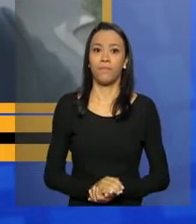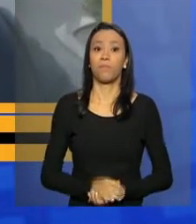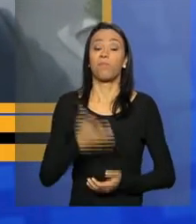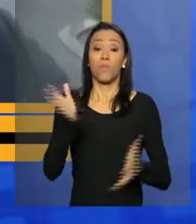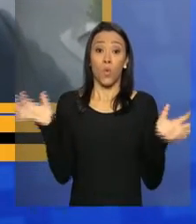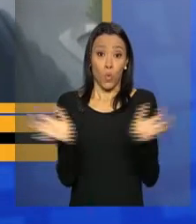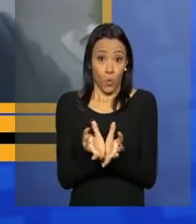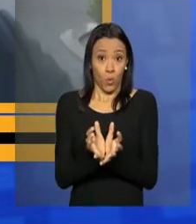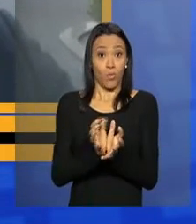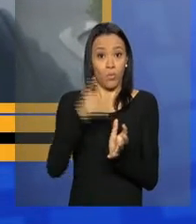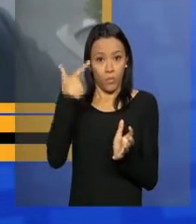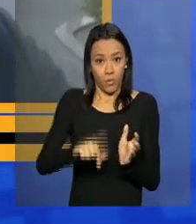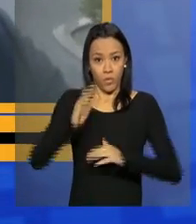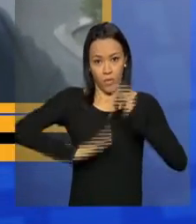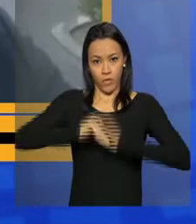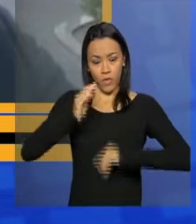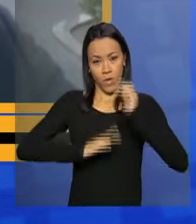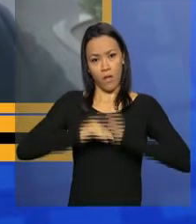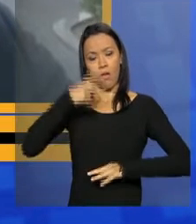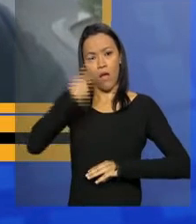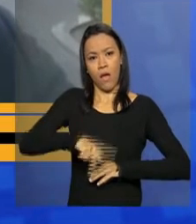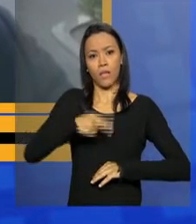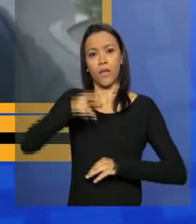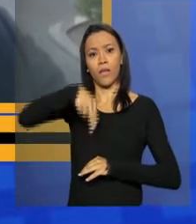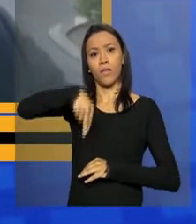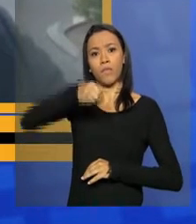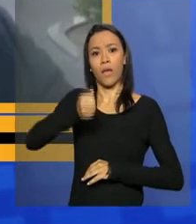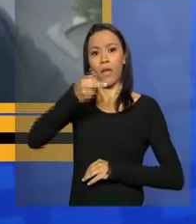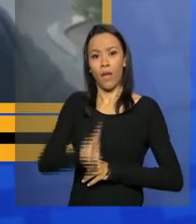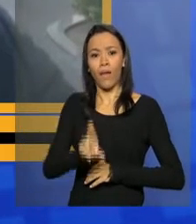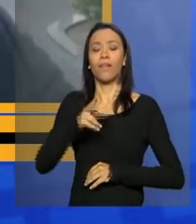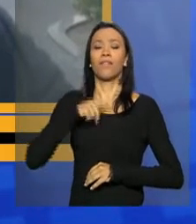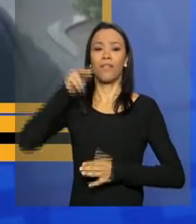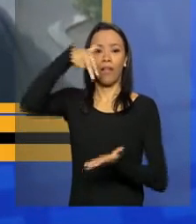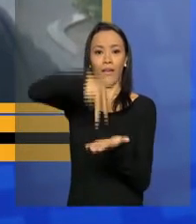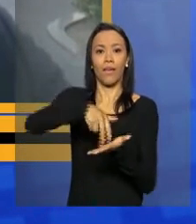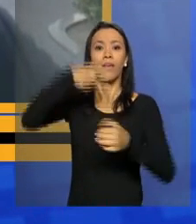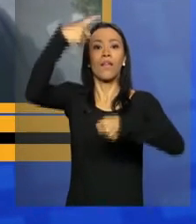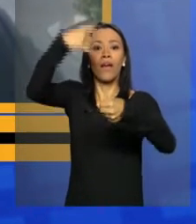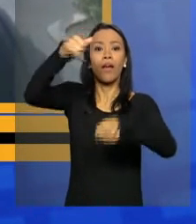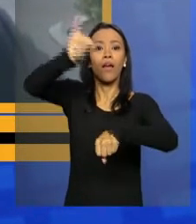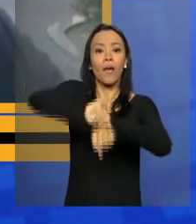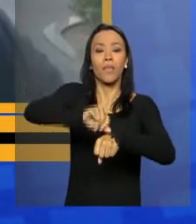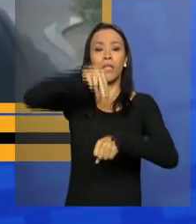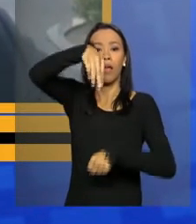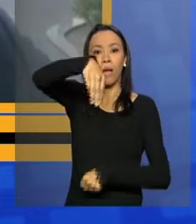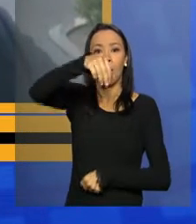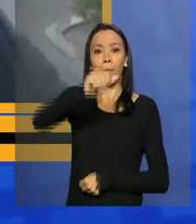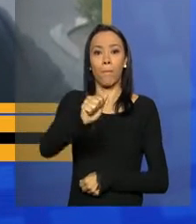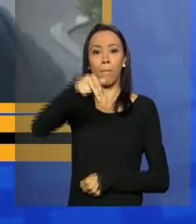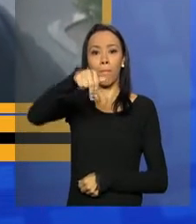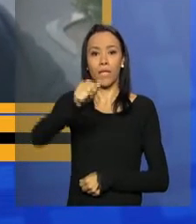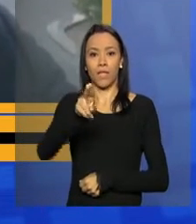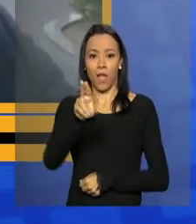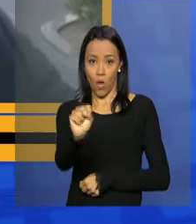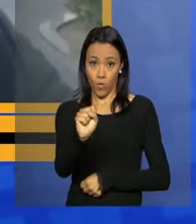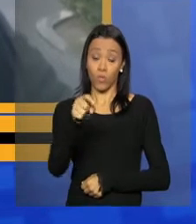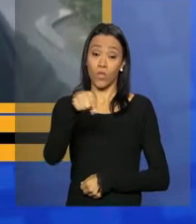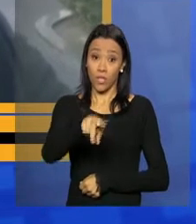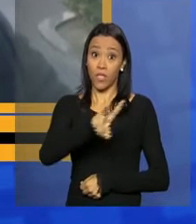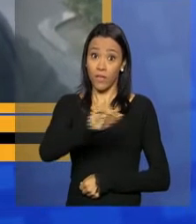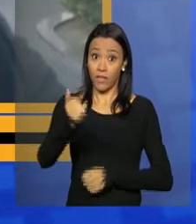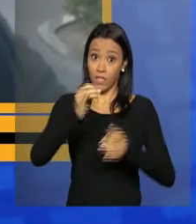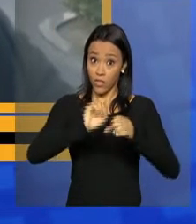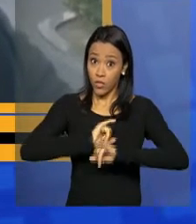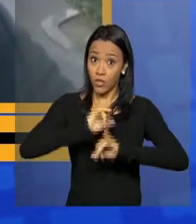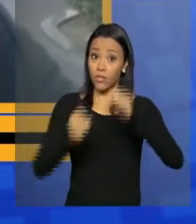TVNBR está em Manaus, capital do Amazonas, para acompanhar o lançamento do projeto de flutuadores solares na usina hidrelétrica de